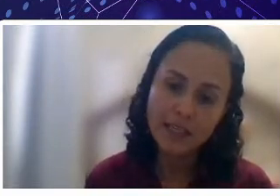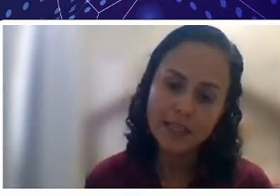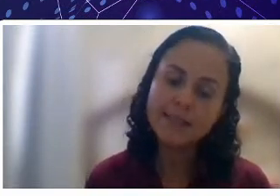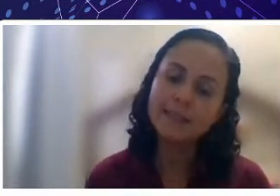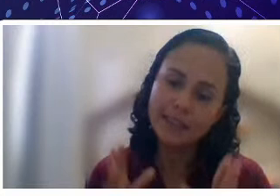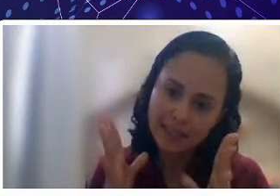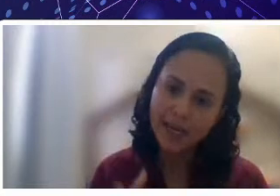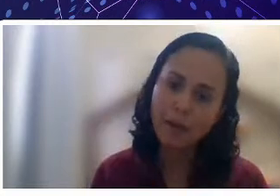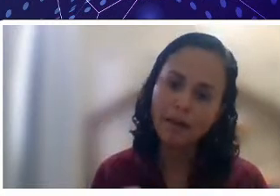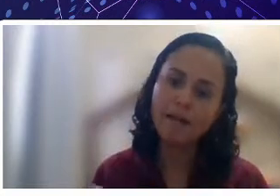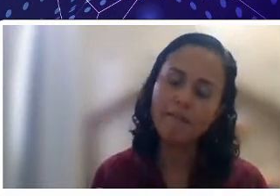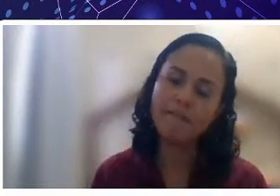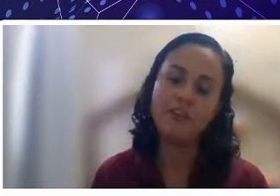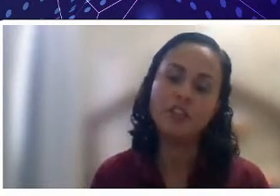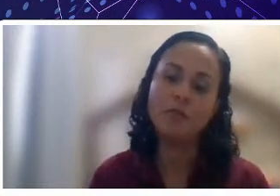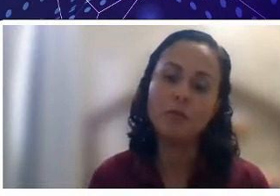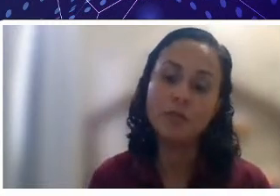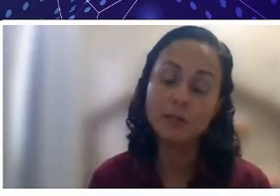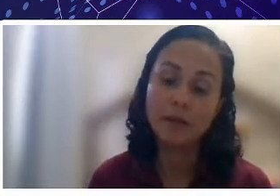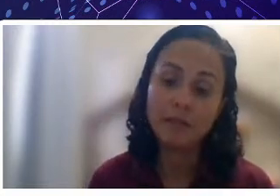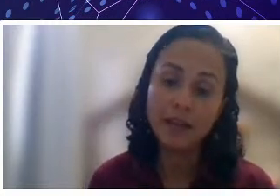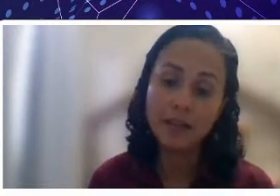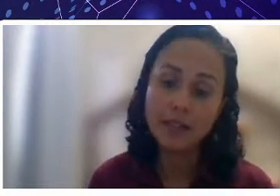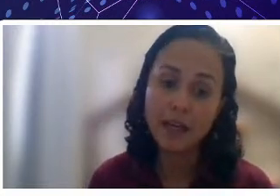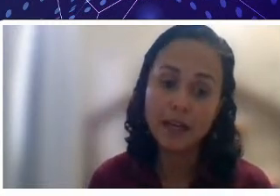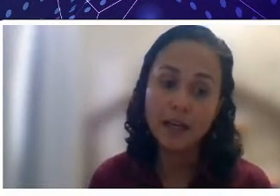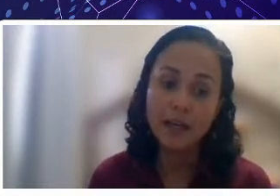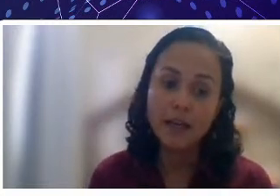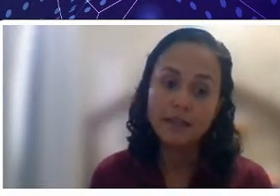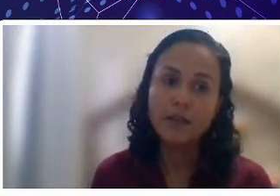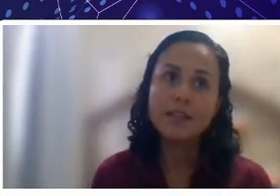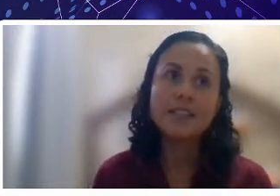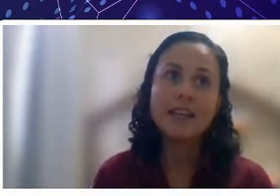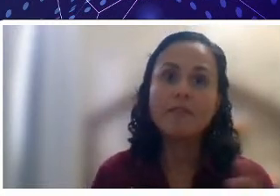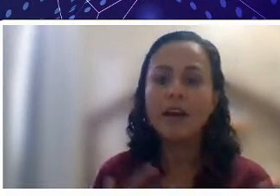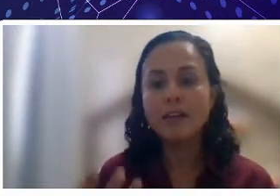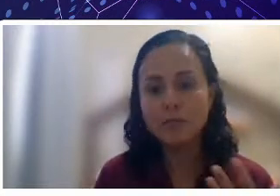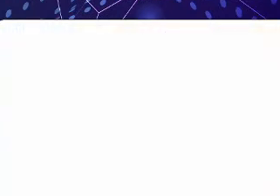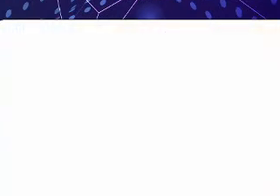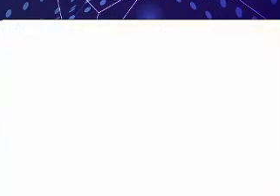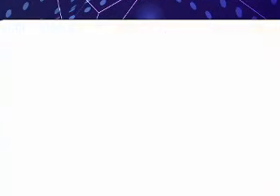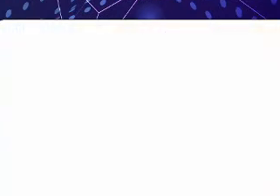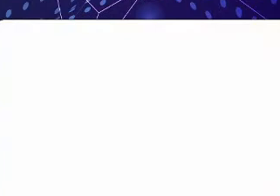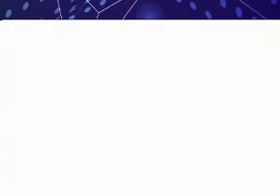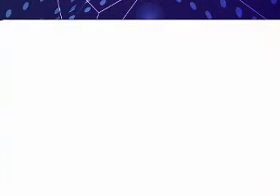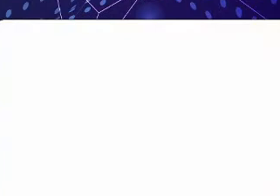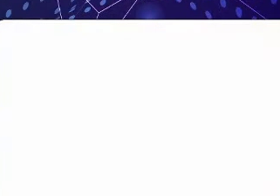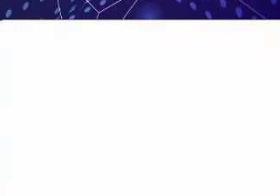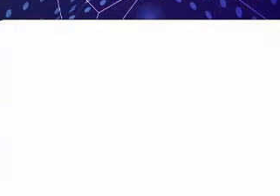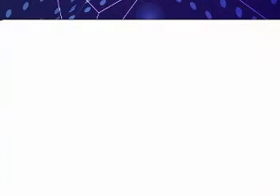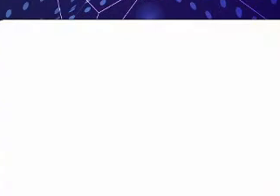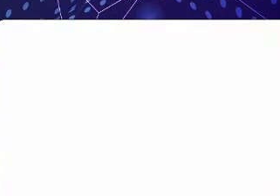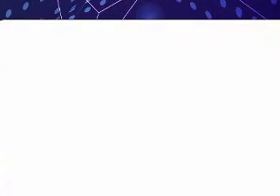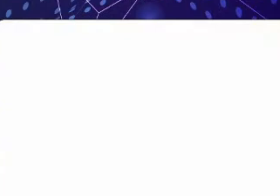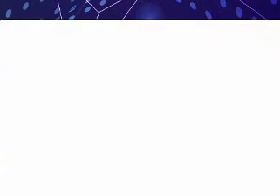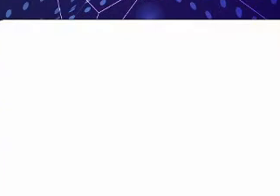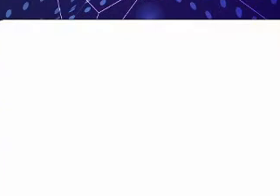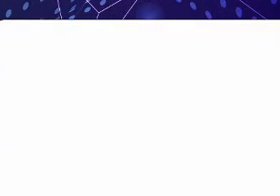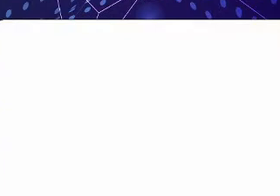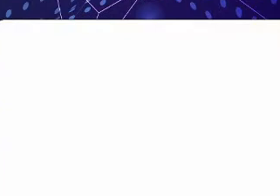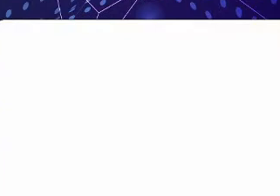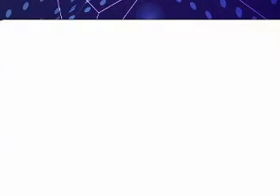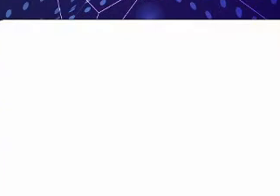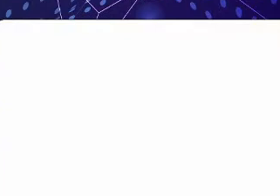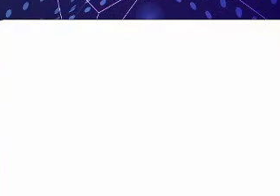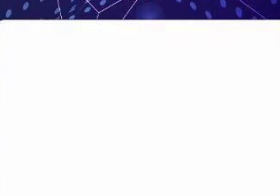TCCs, que seria para fechar o curso e para finalizar. Então, existem vários projetos, mesmo dos professores, que são